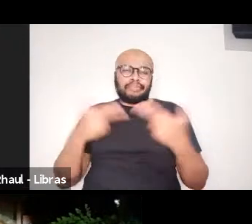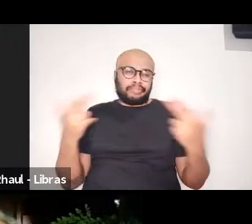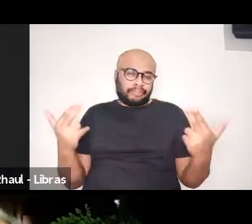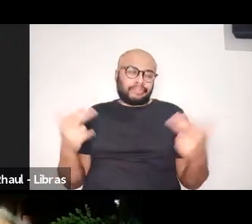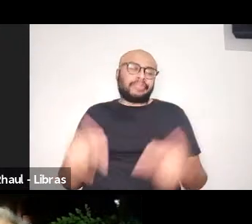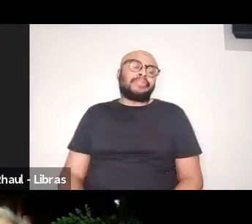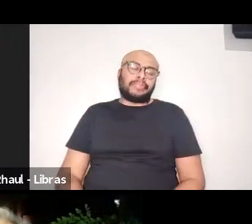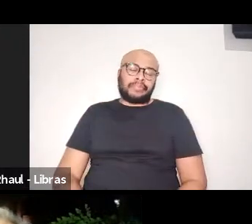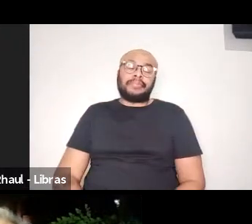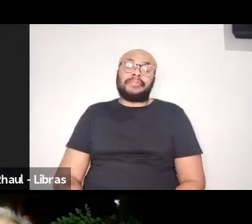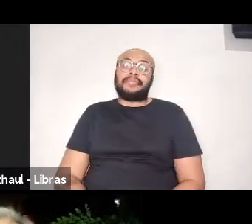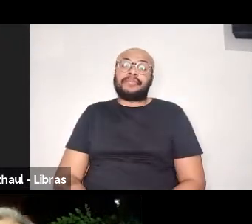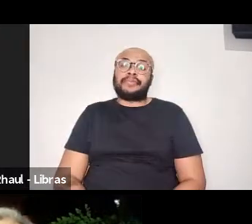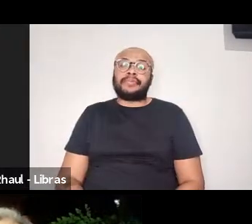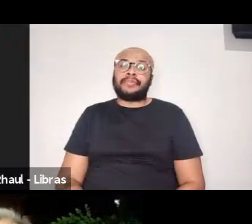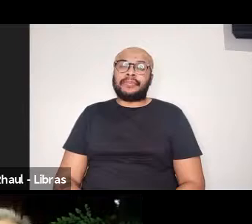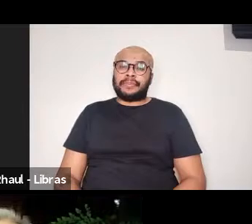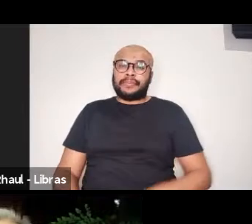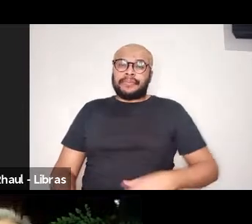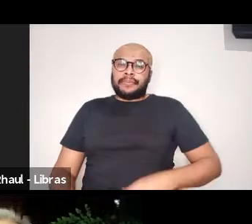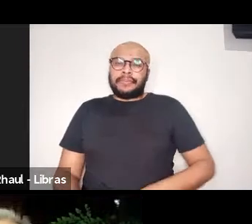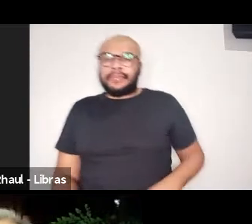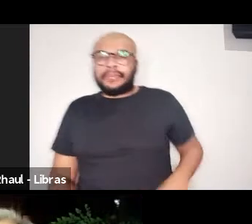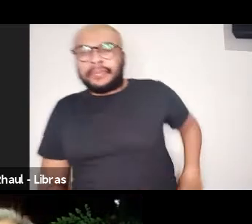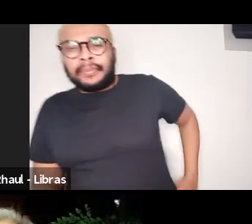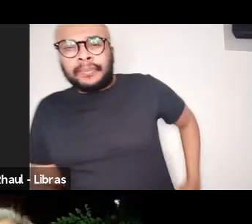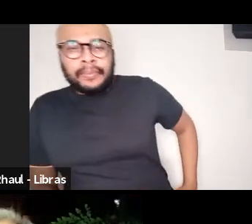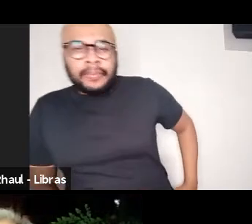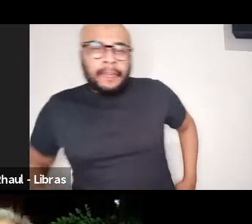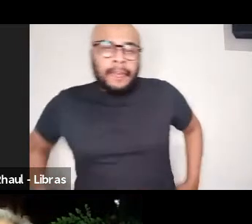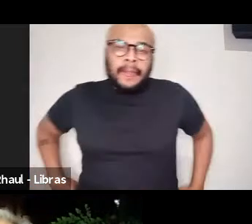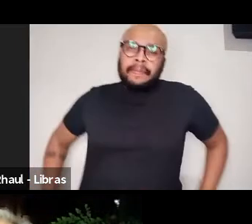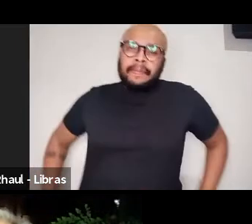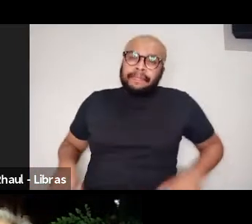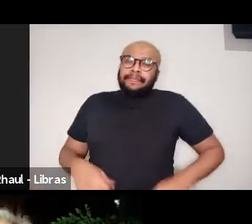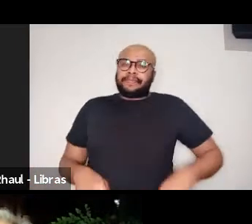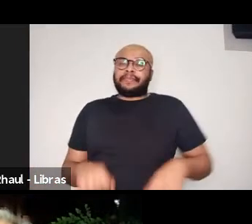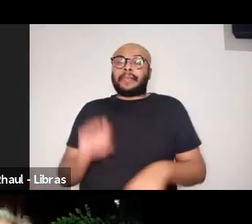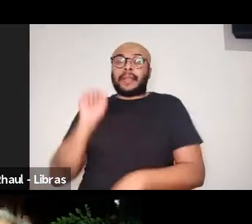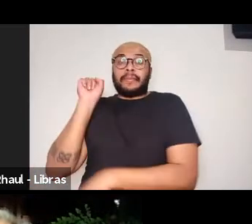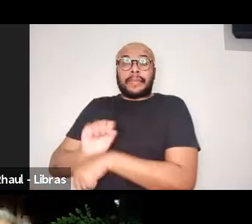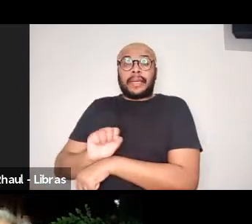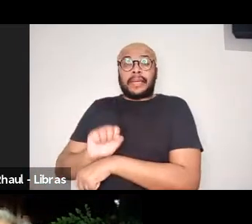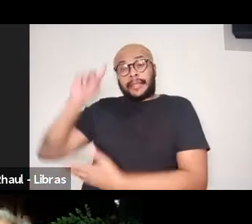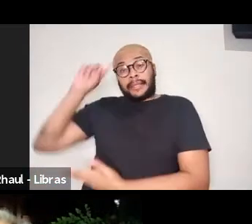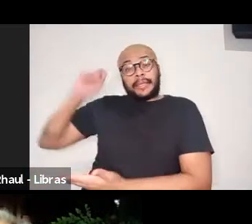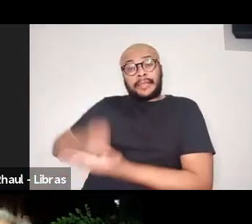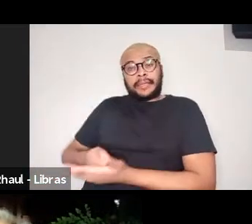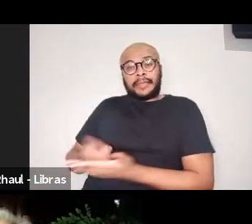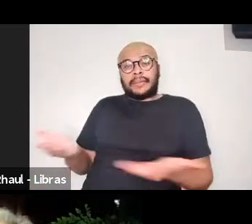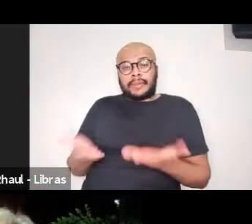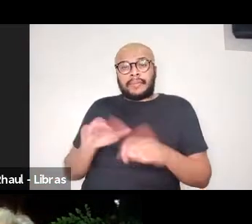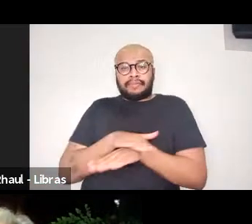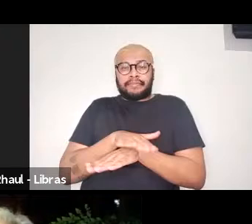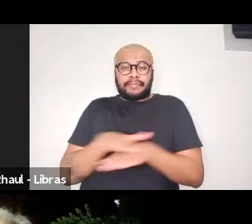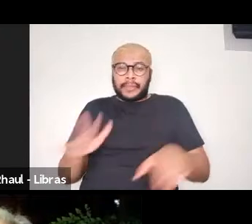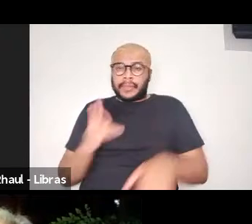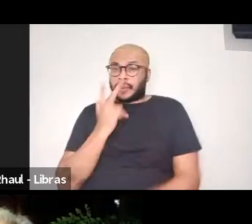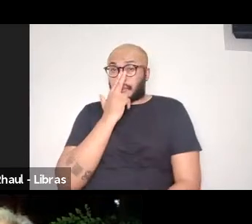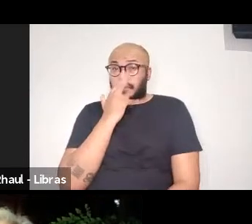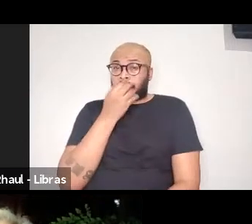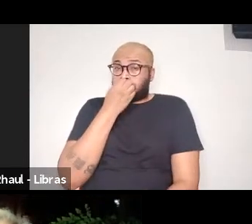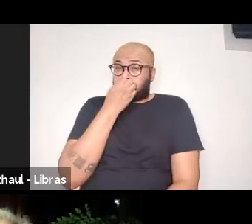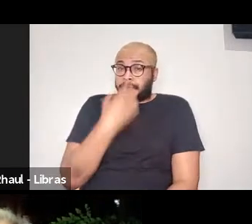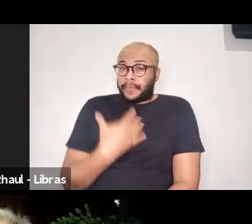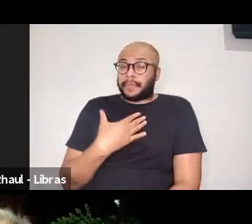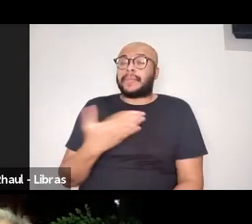complicada. A China parou com essa política que eu acho muito bom. E hoje